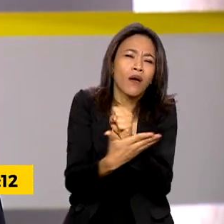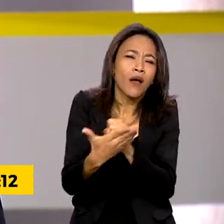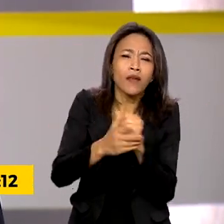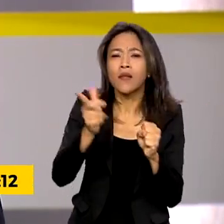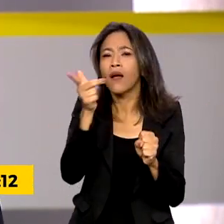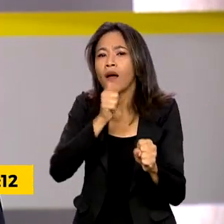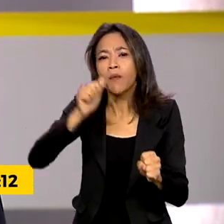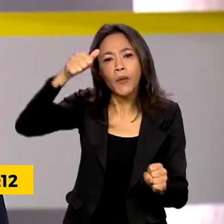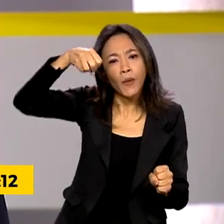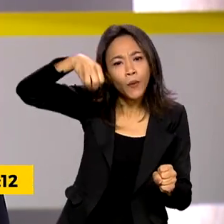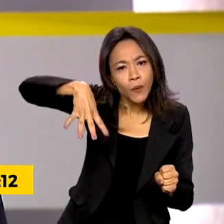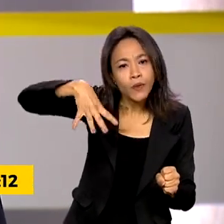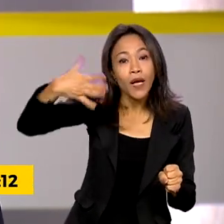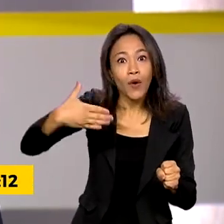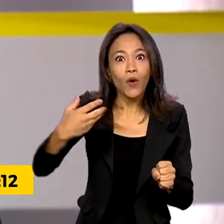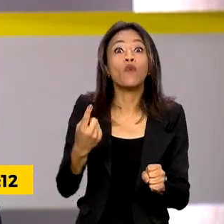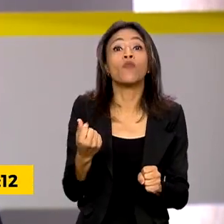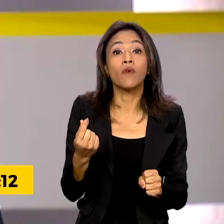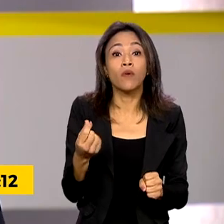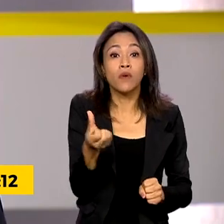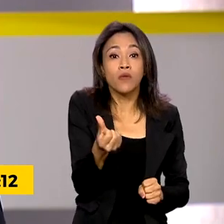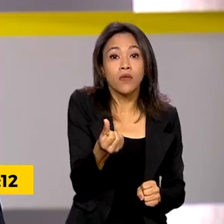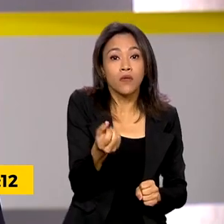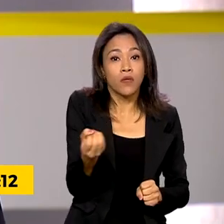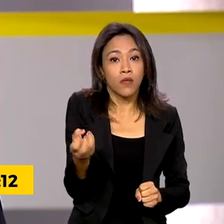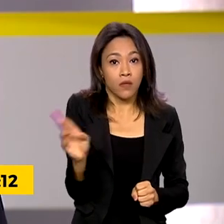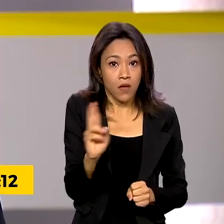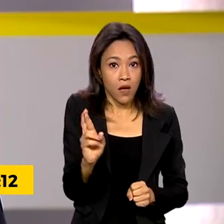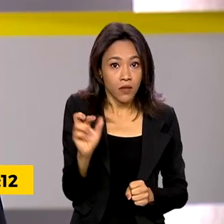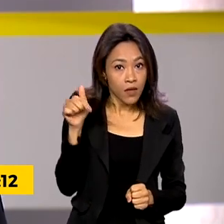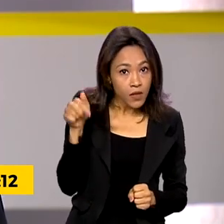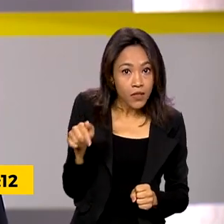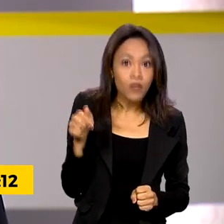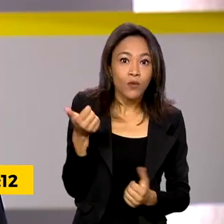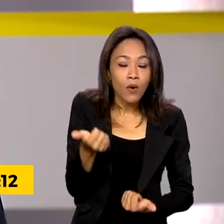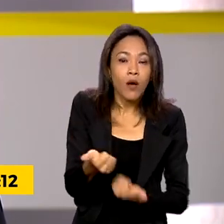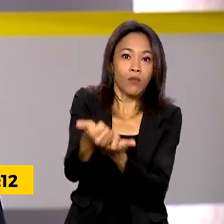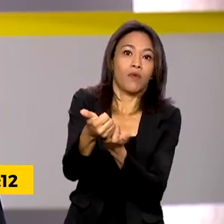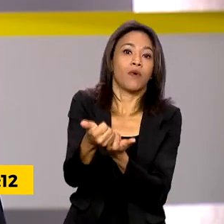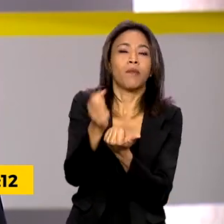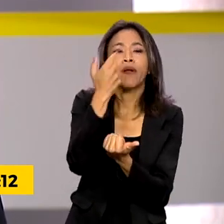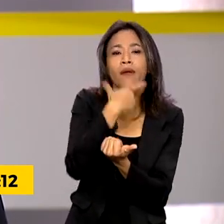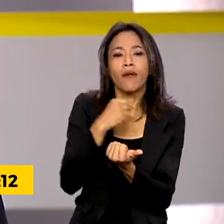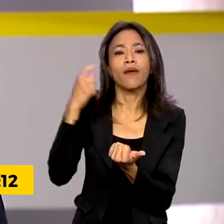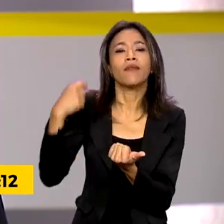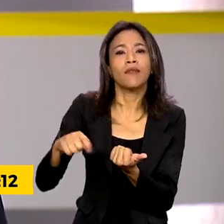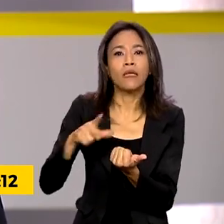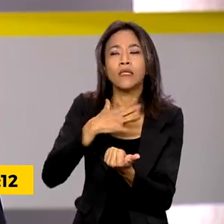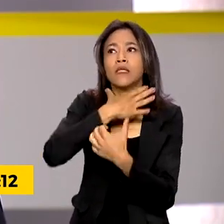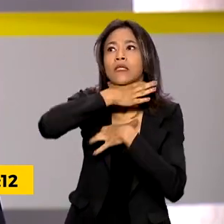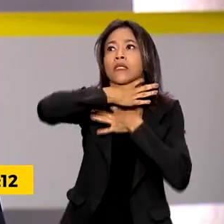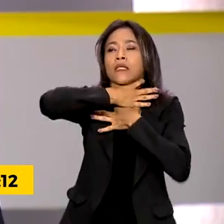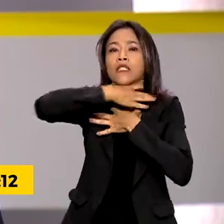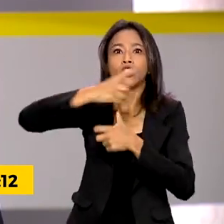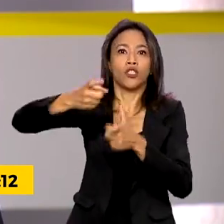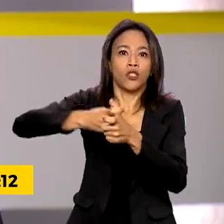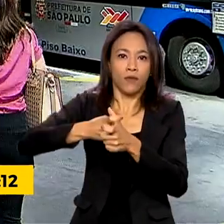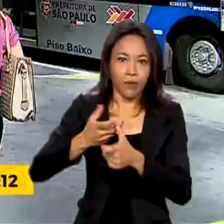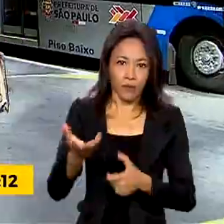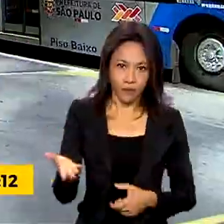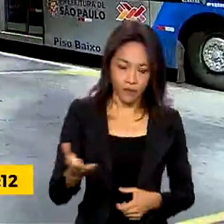e luz, foi ampliado para R$ 600. A mudança protege quem enfrenta casos de superendividamento.